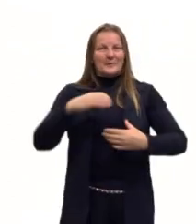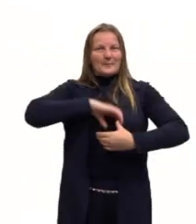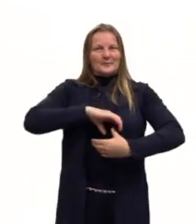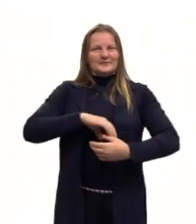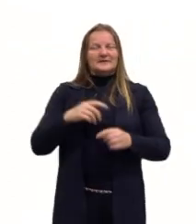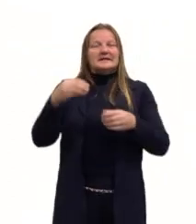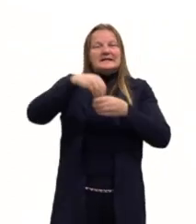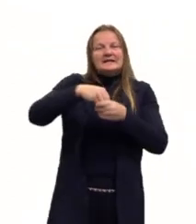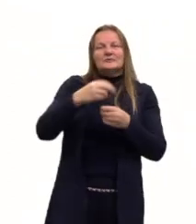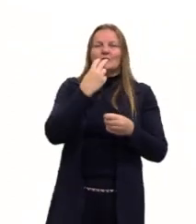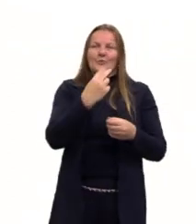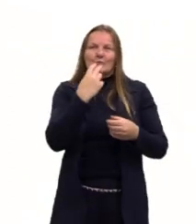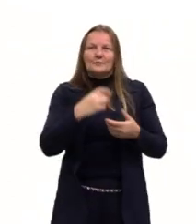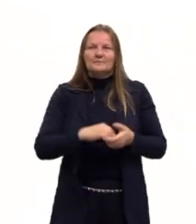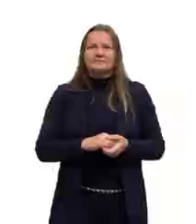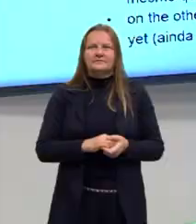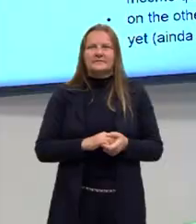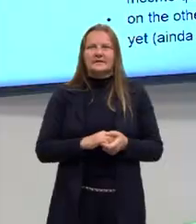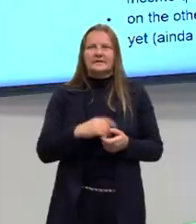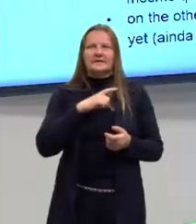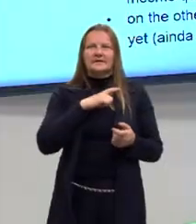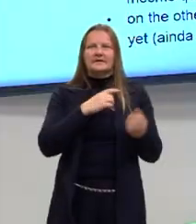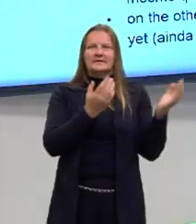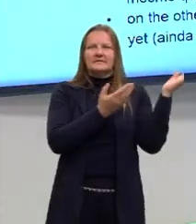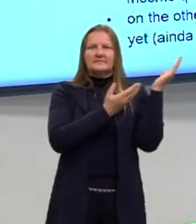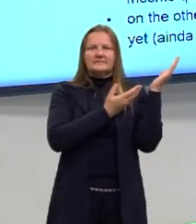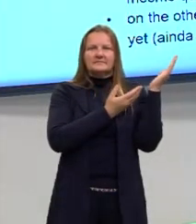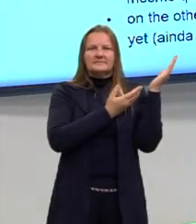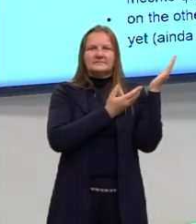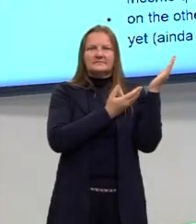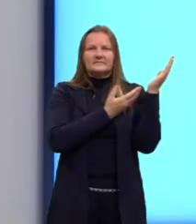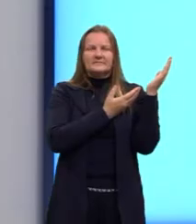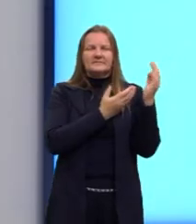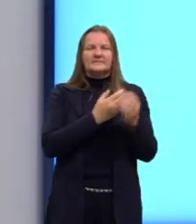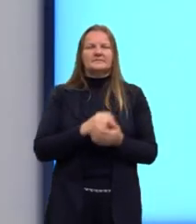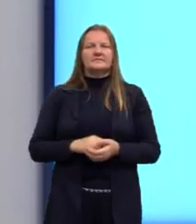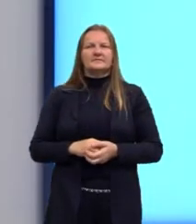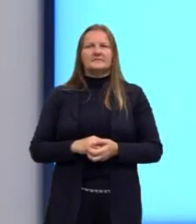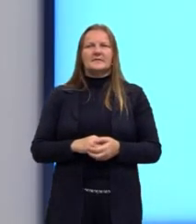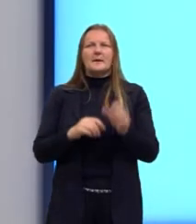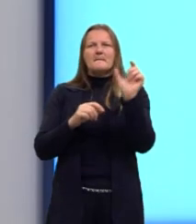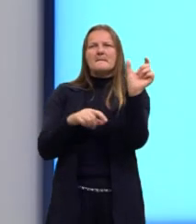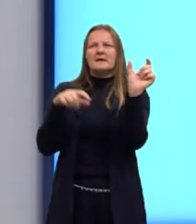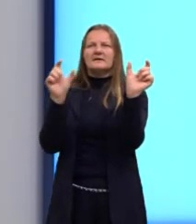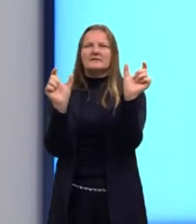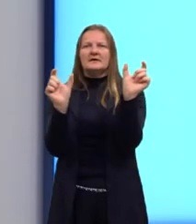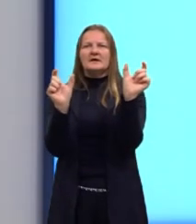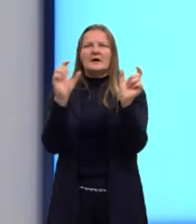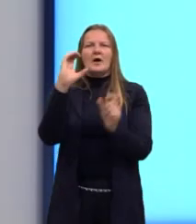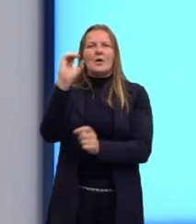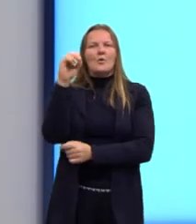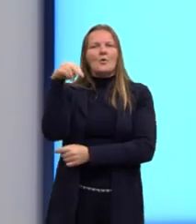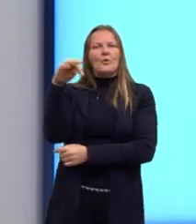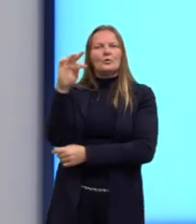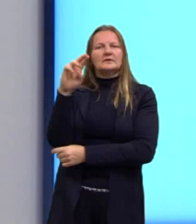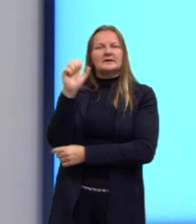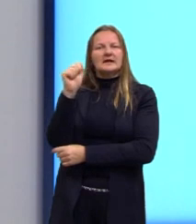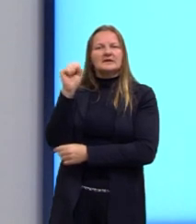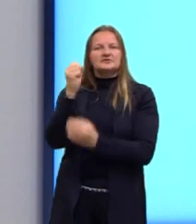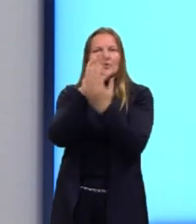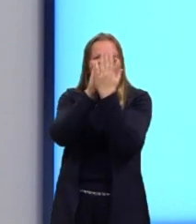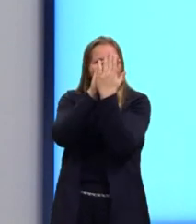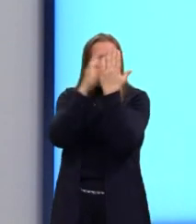da língua inglesa essa parte aqui, ó. O contrast, a cause and effect, que são as formas como essas